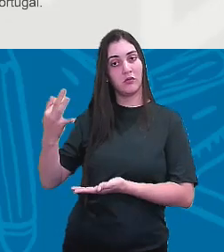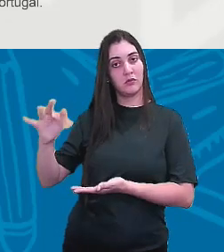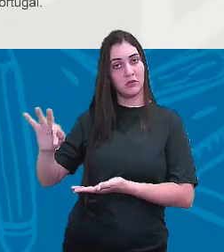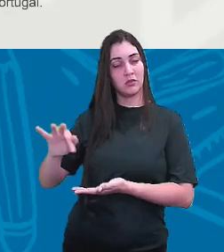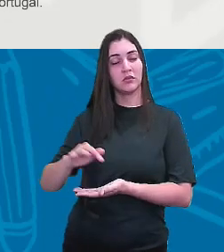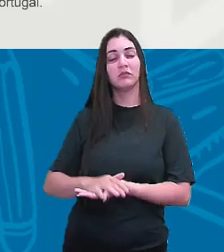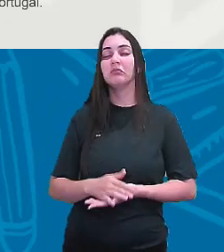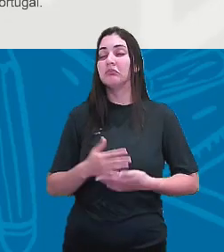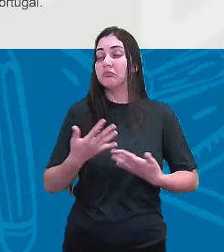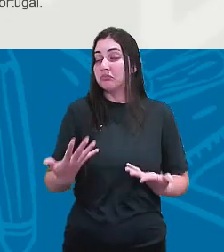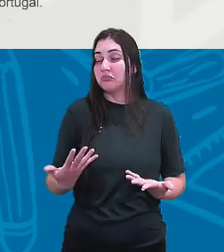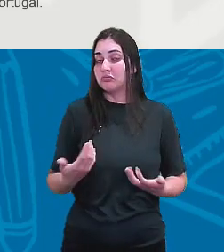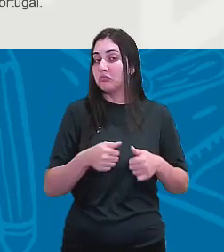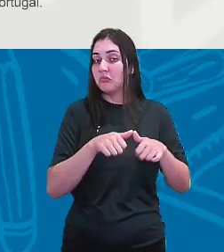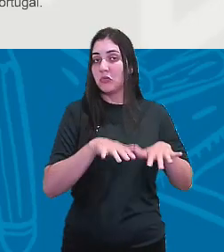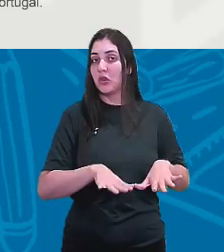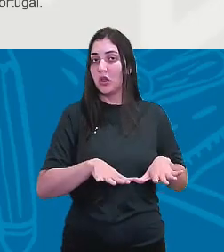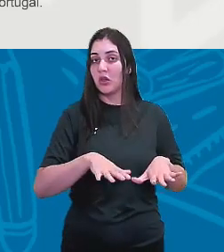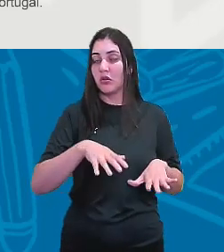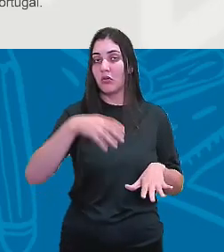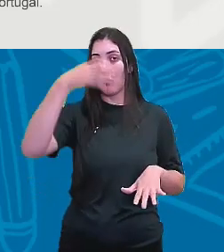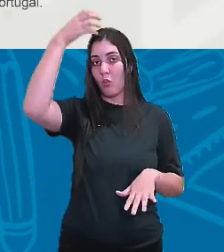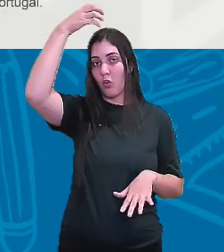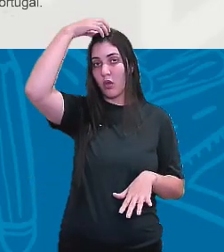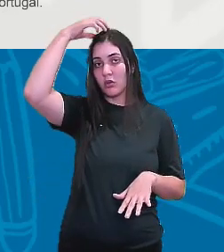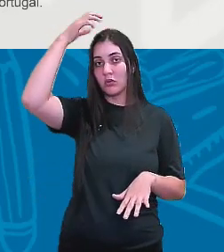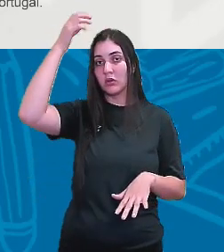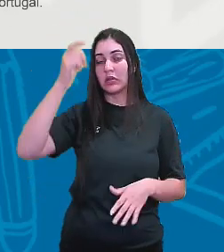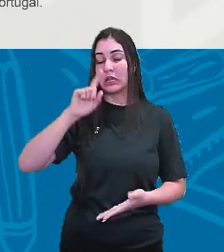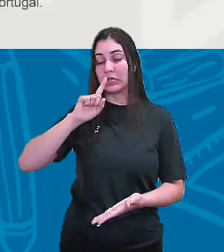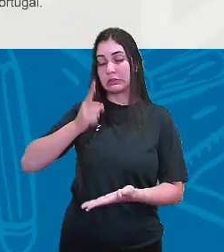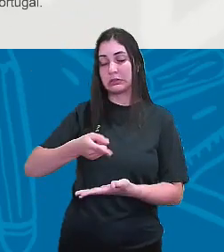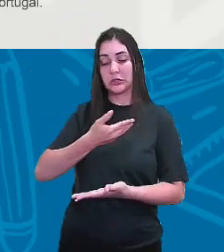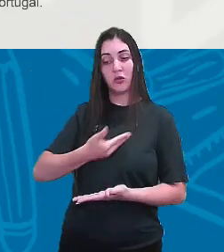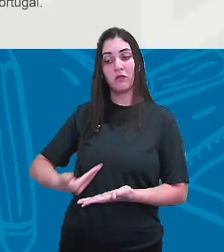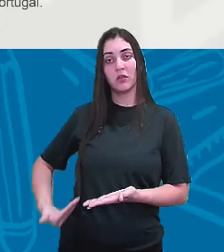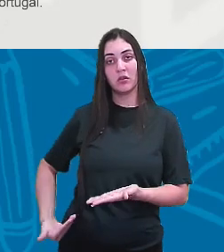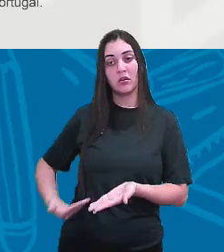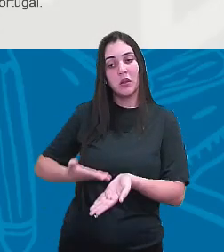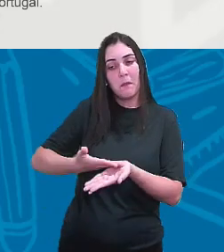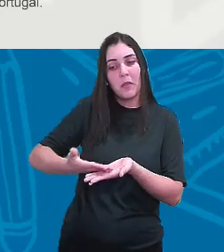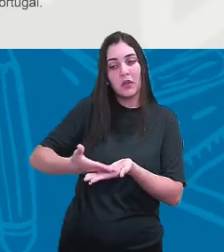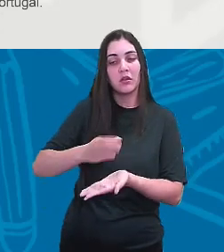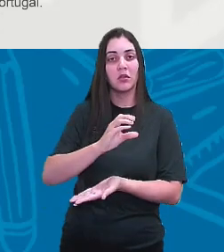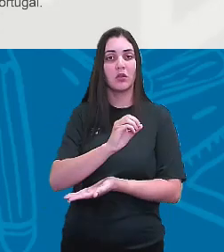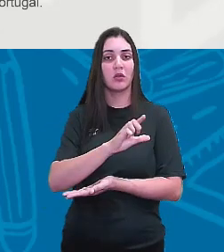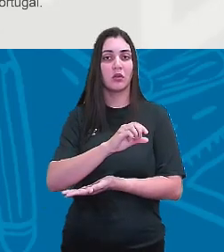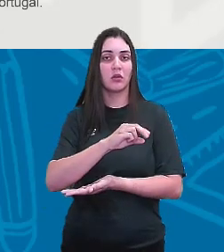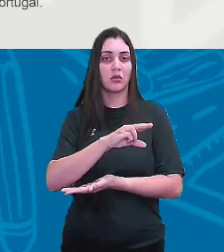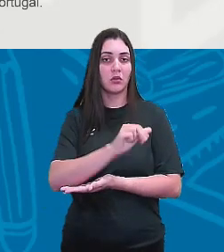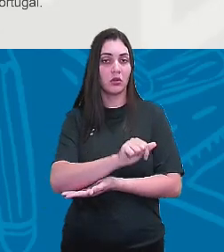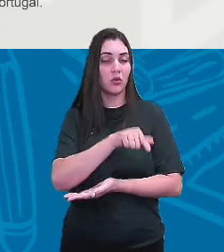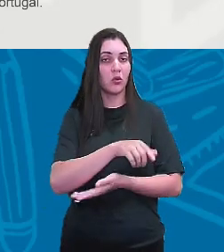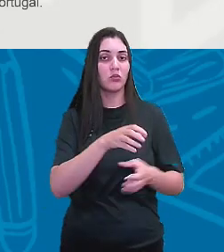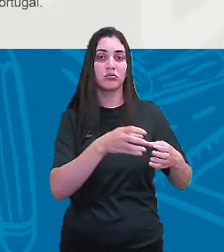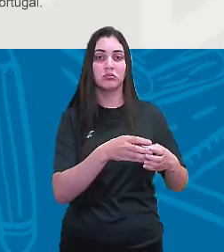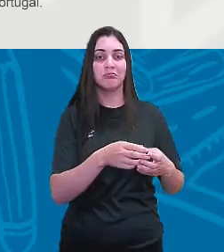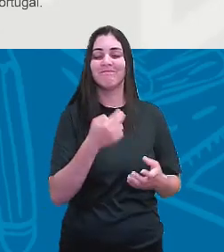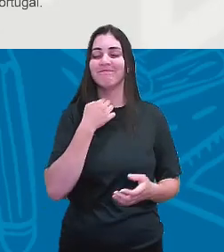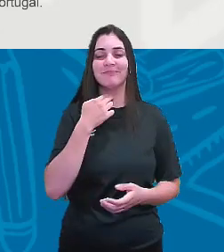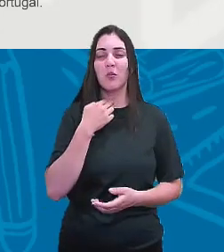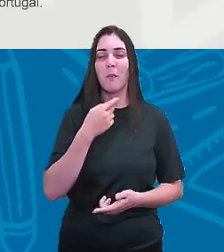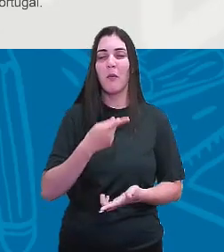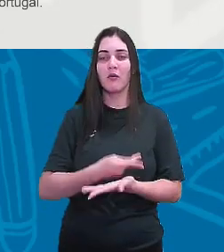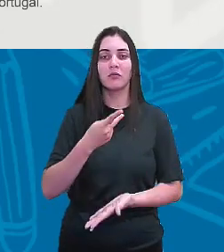E ele não está no seu reino, ele está emitindo as ordens, está governando a partir de uma colônia. Isso não pode acontecer. Então,